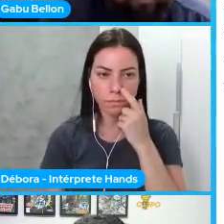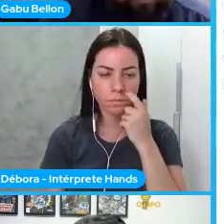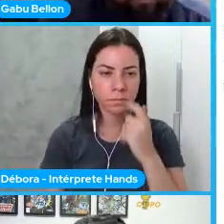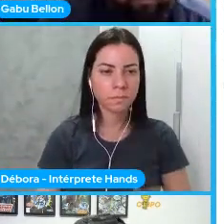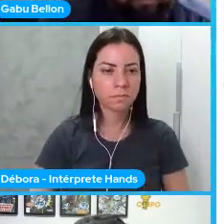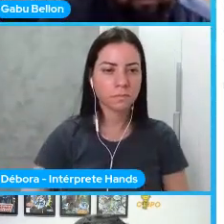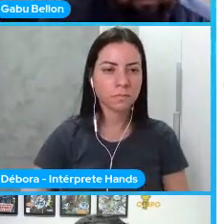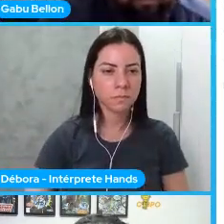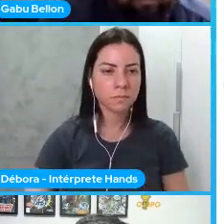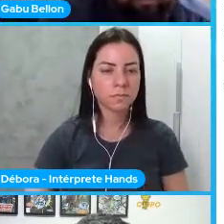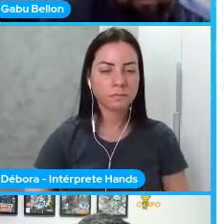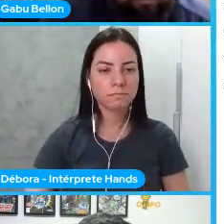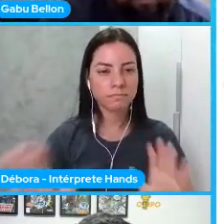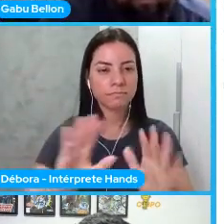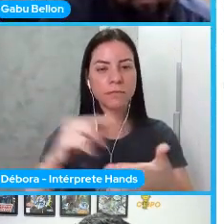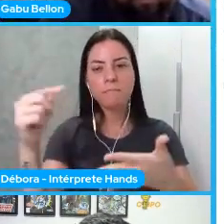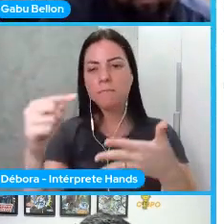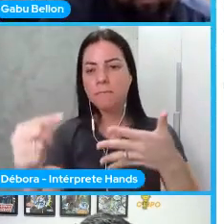tudo isso